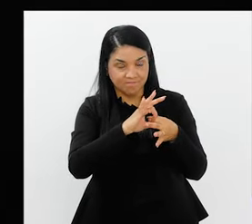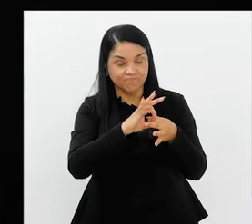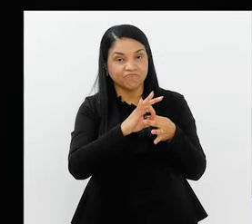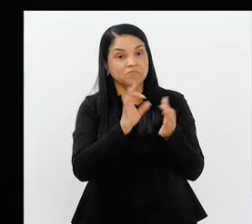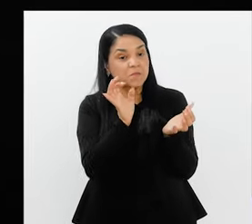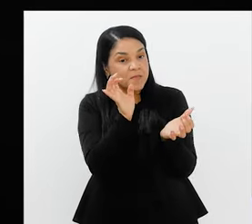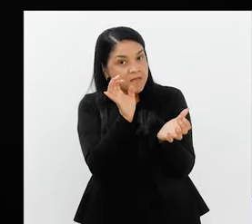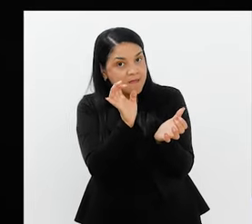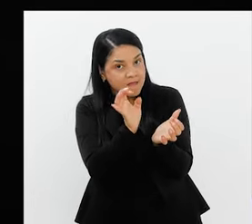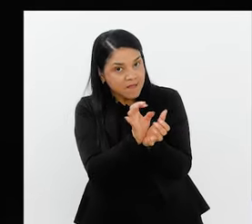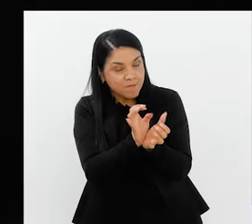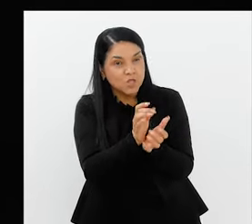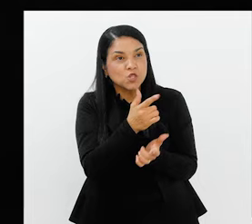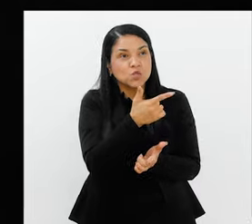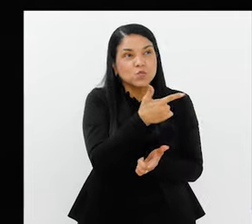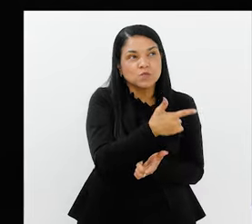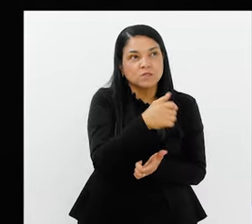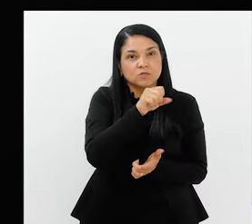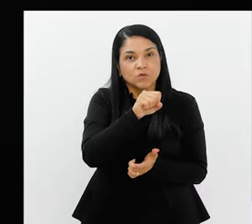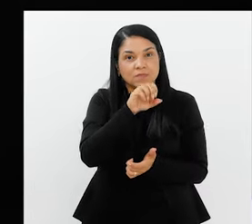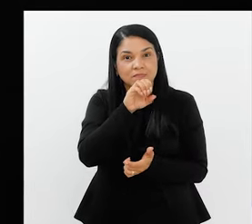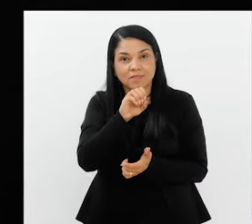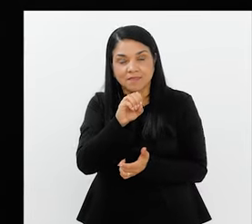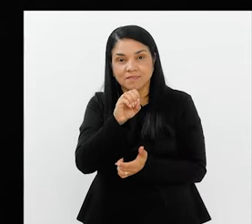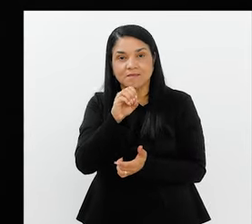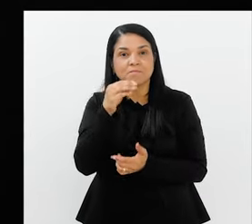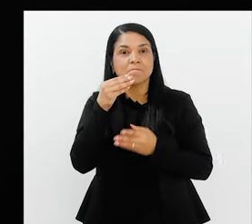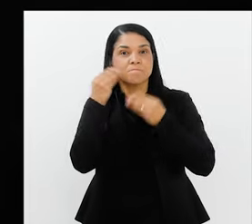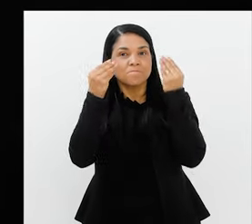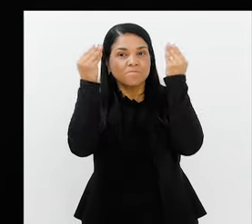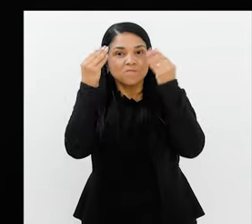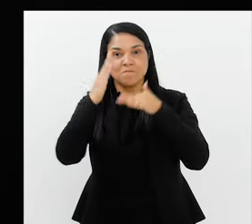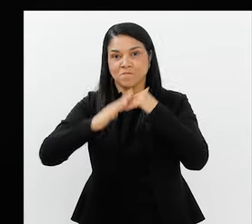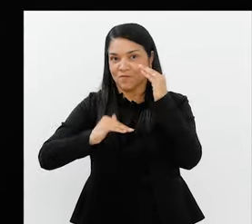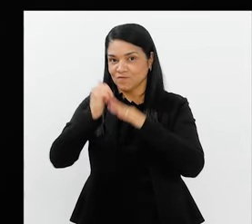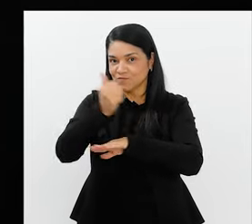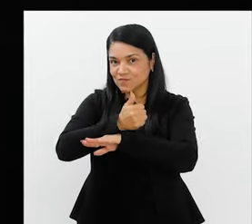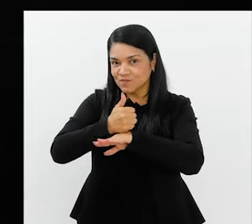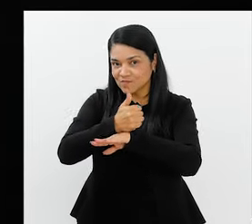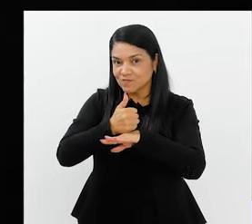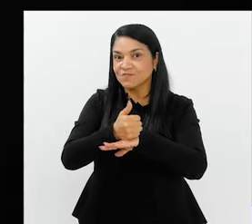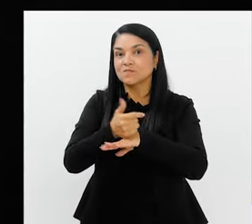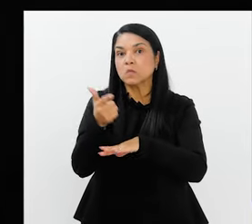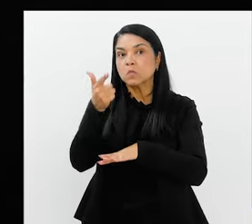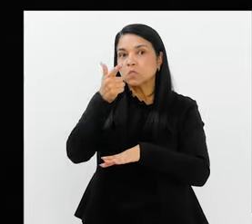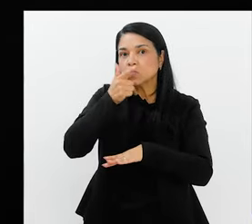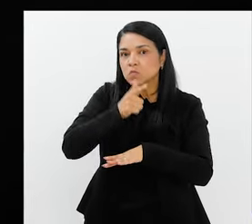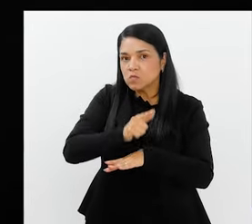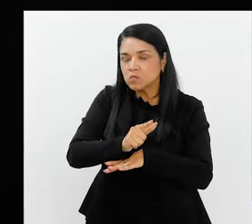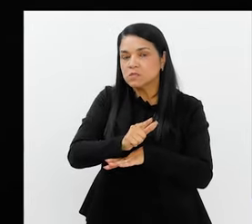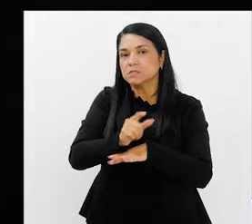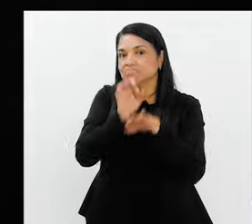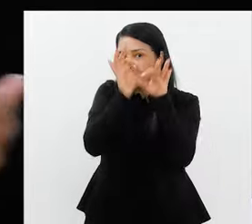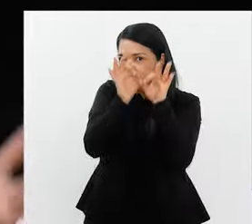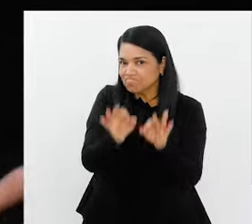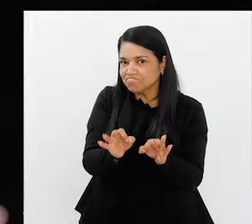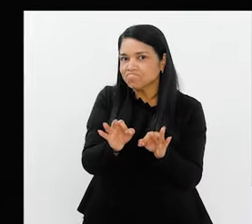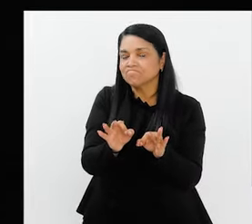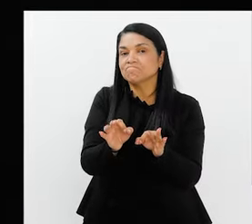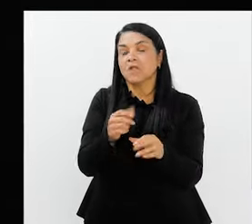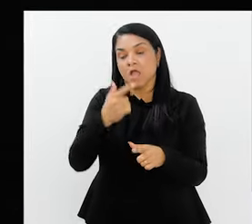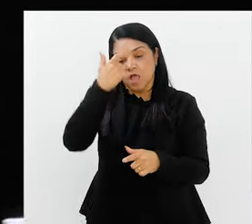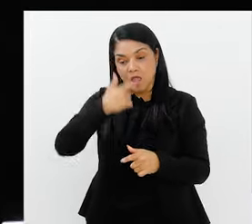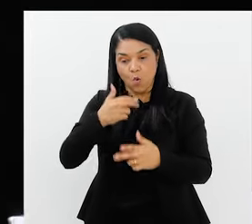Éramos uma equipe de 280 maquiadores para que tudo aquilo desse